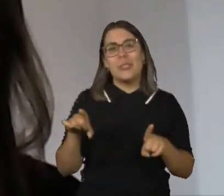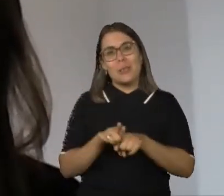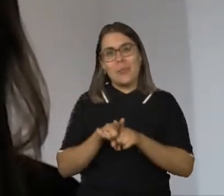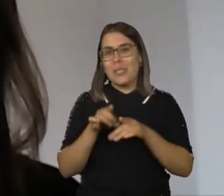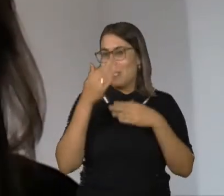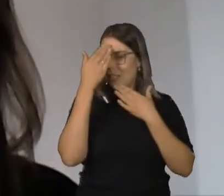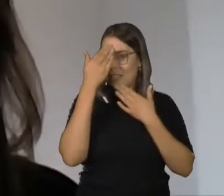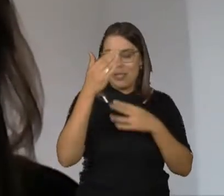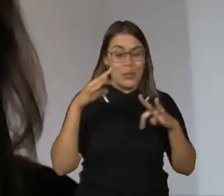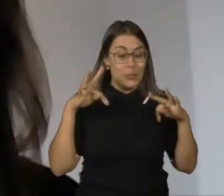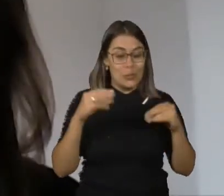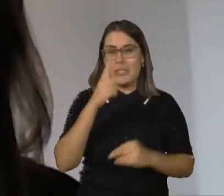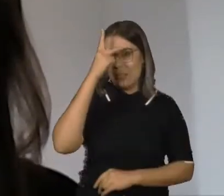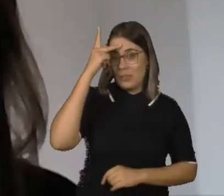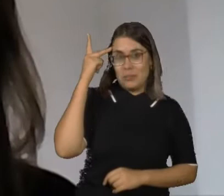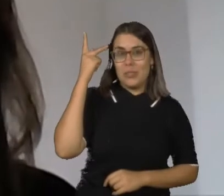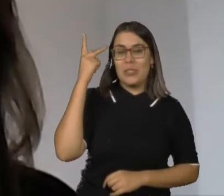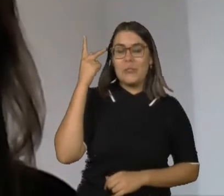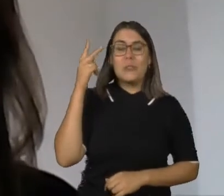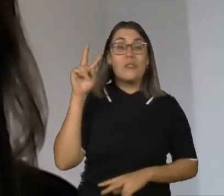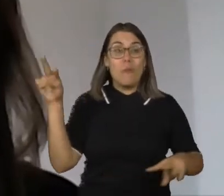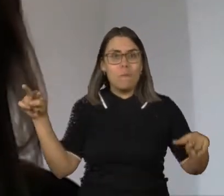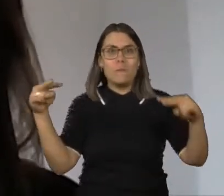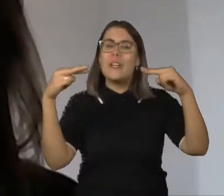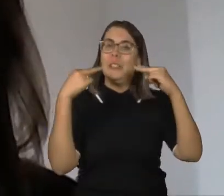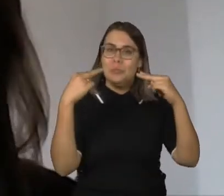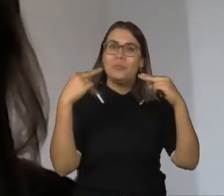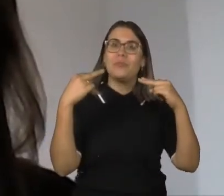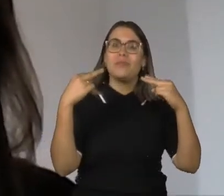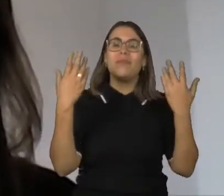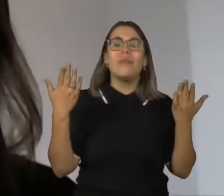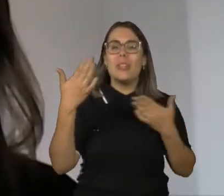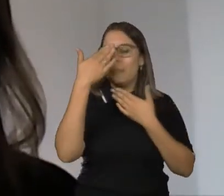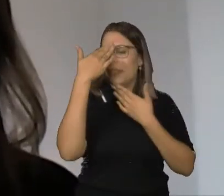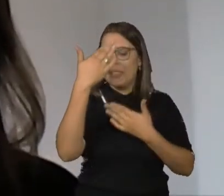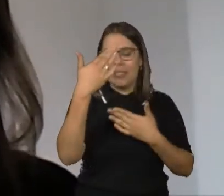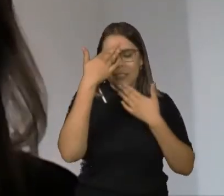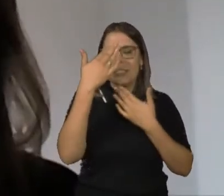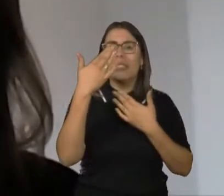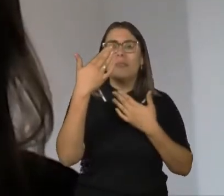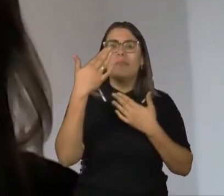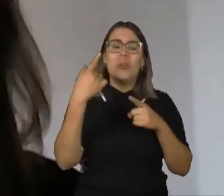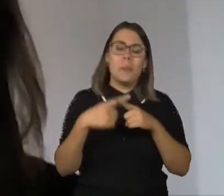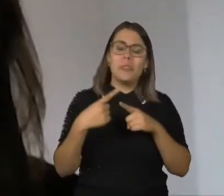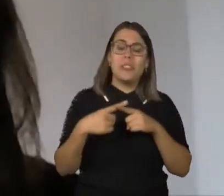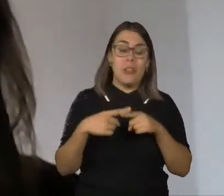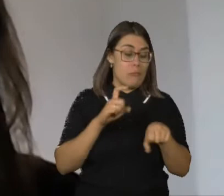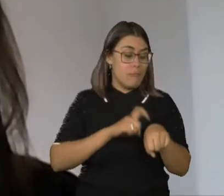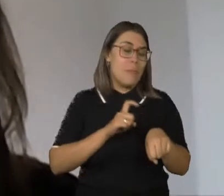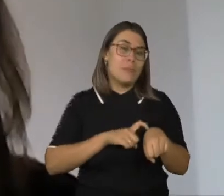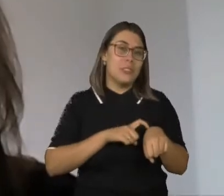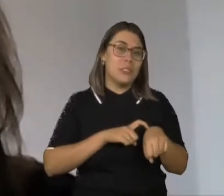também de agradecer a todas as pessoas que estão nos acompanhando no Aconchego dos Seus Lares por essa disponibilidade